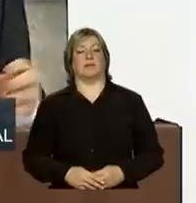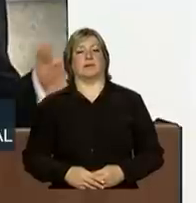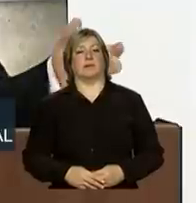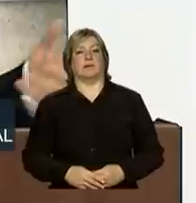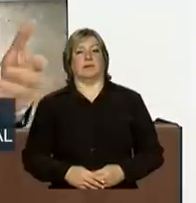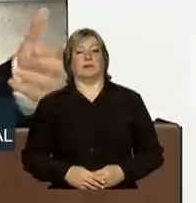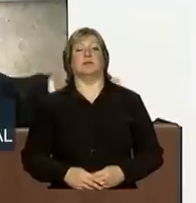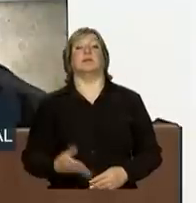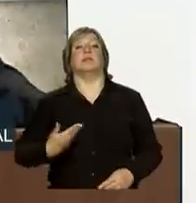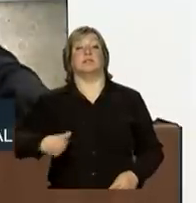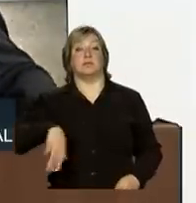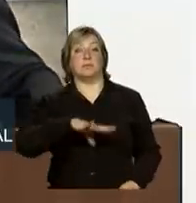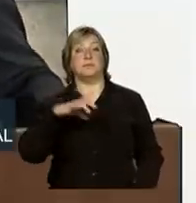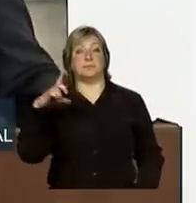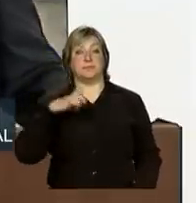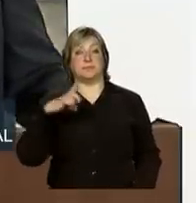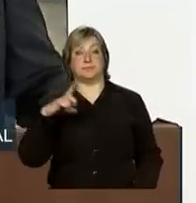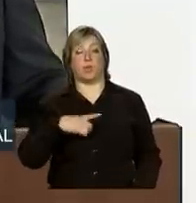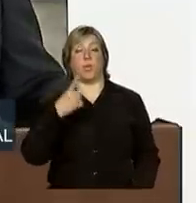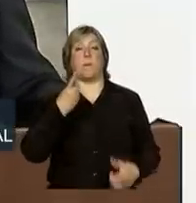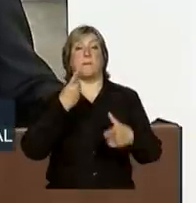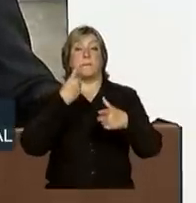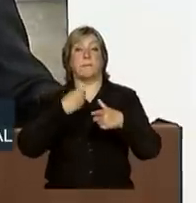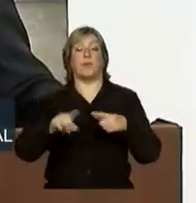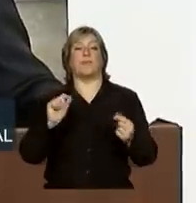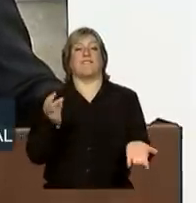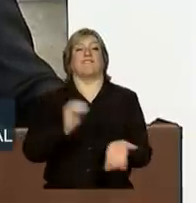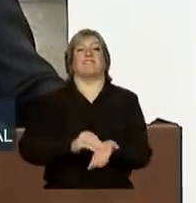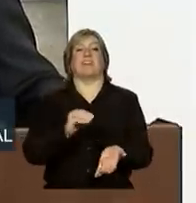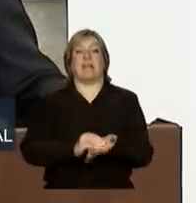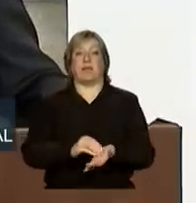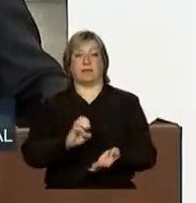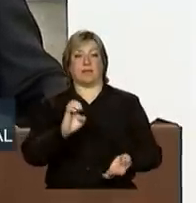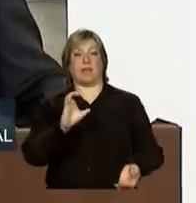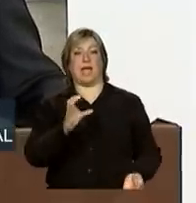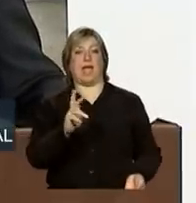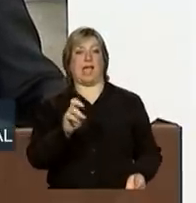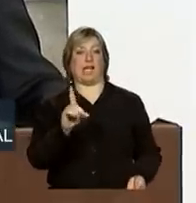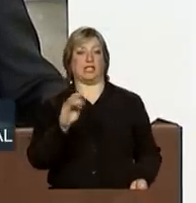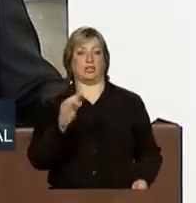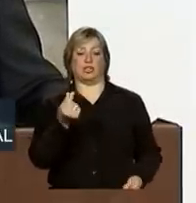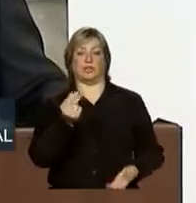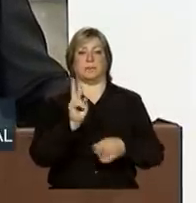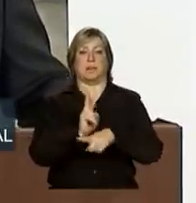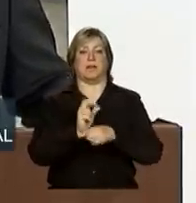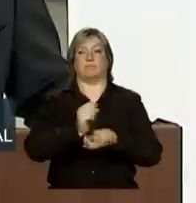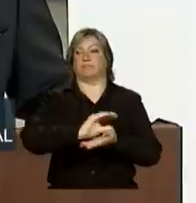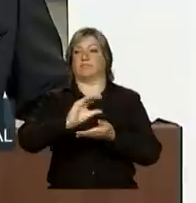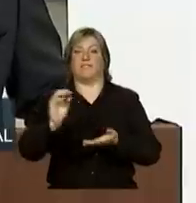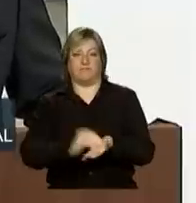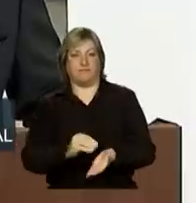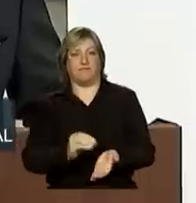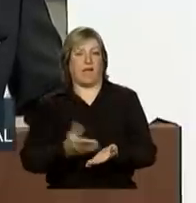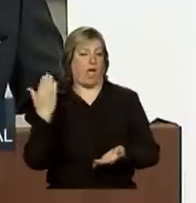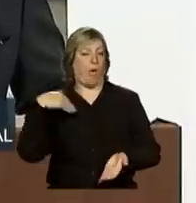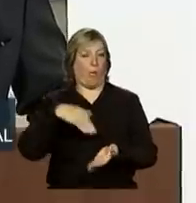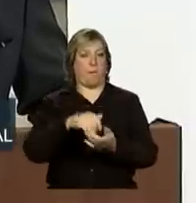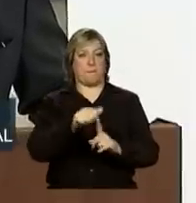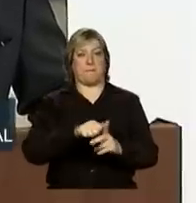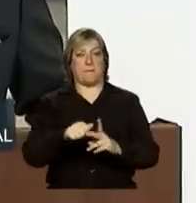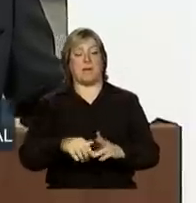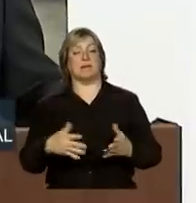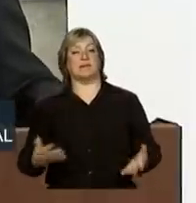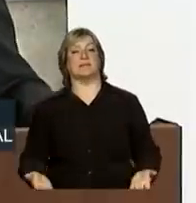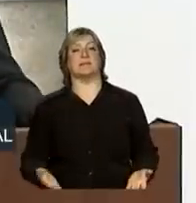Nós tivemos um problema de escassez de crédito nesses últimos meses e é uma das razões